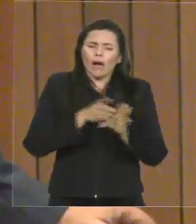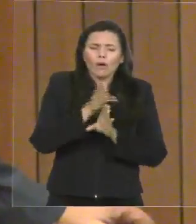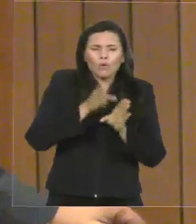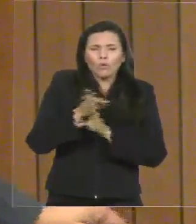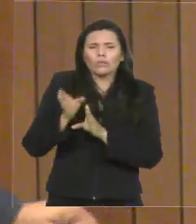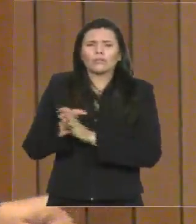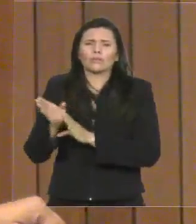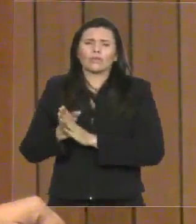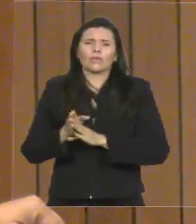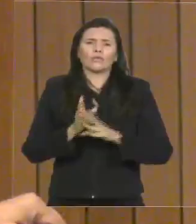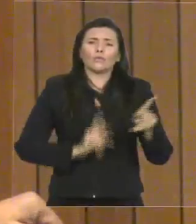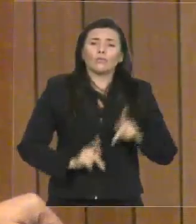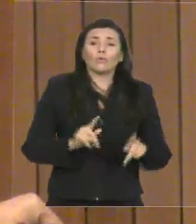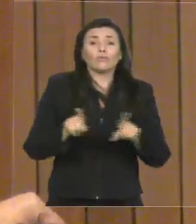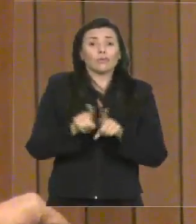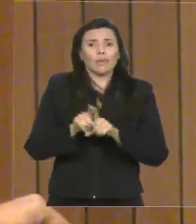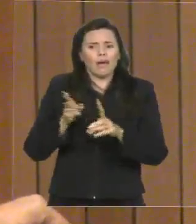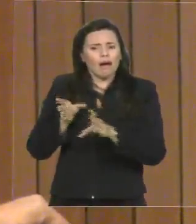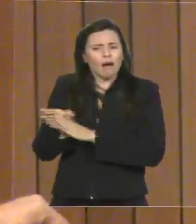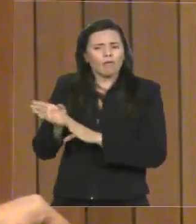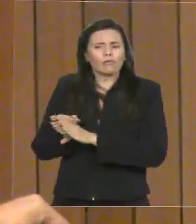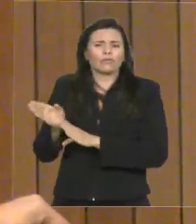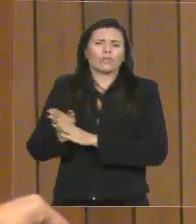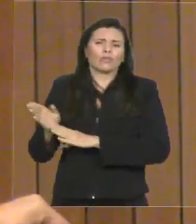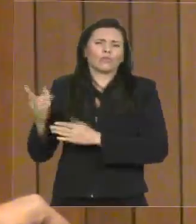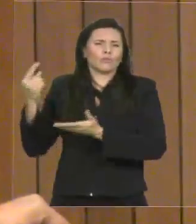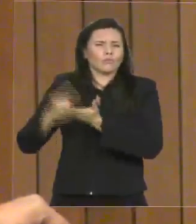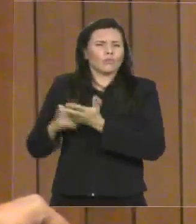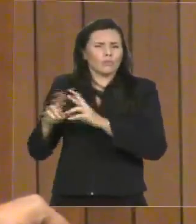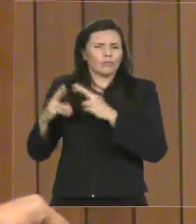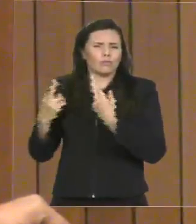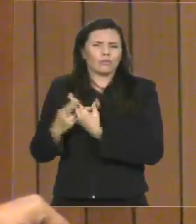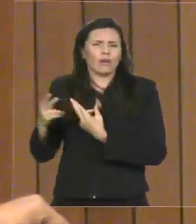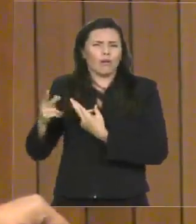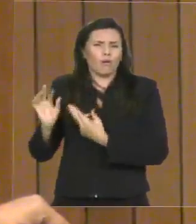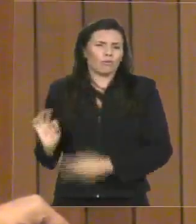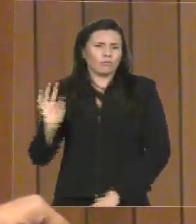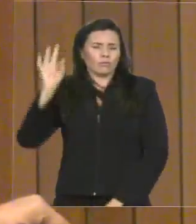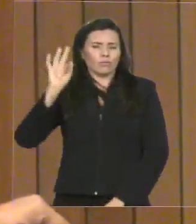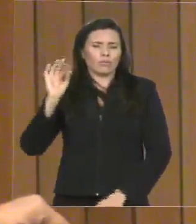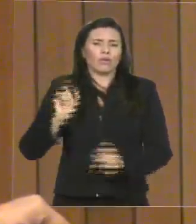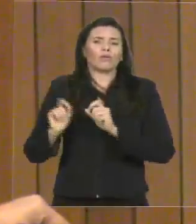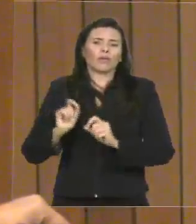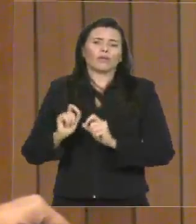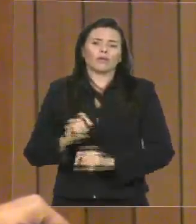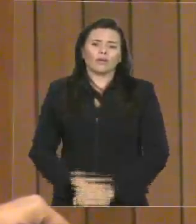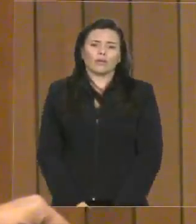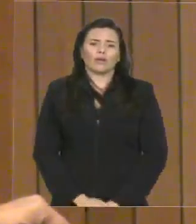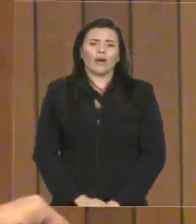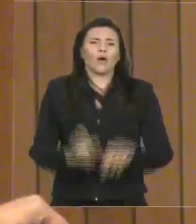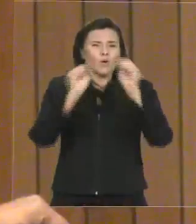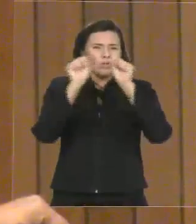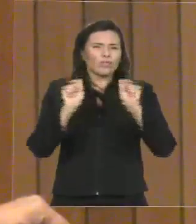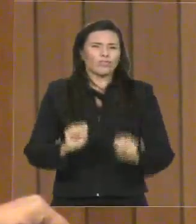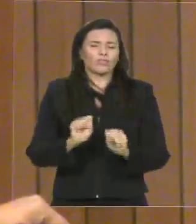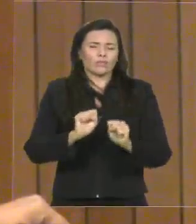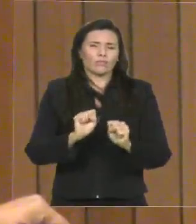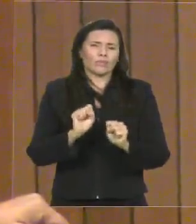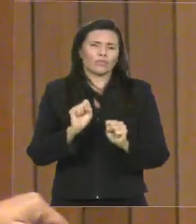Universidade Federal do Maranhão a implantar o sistema de bonificação às notas do Enem